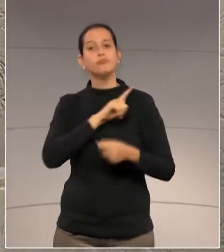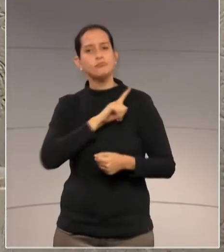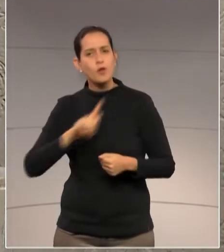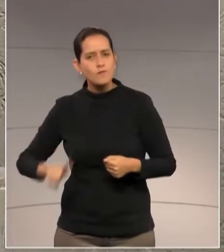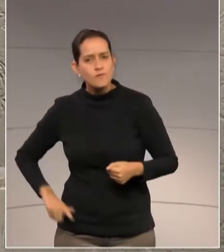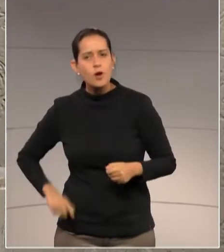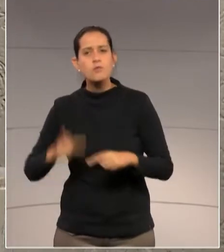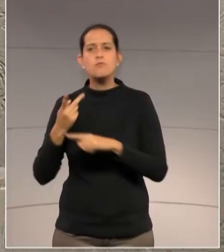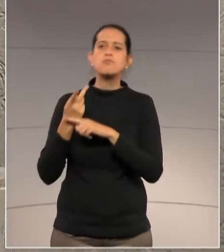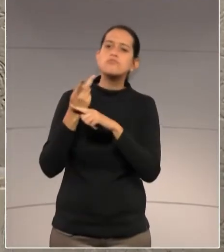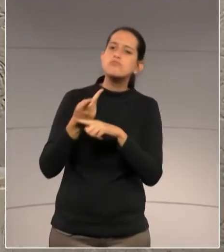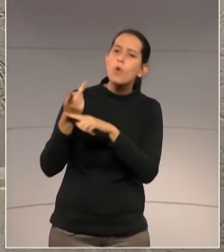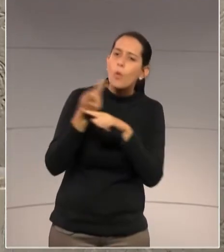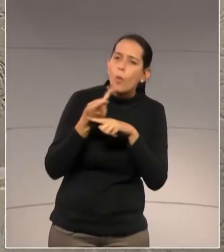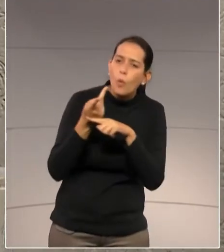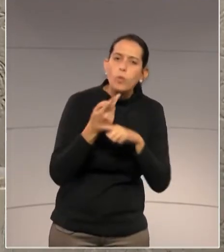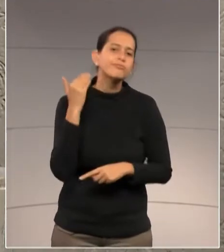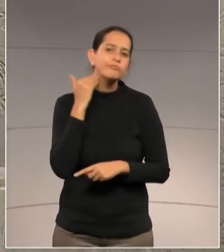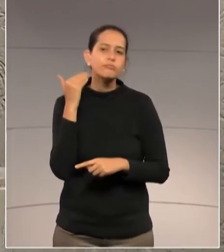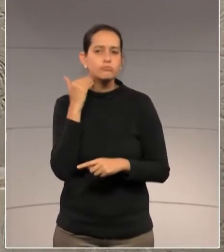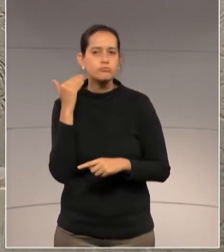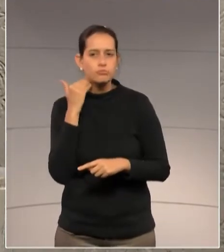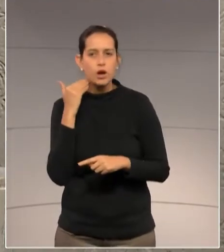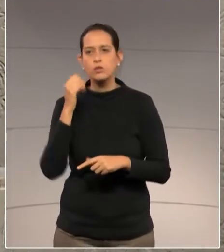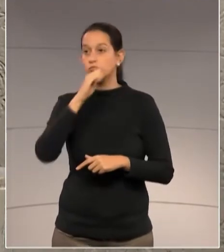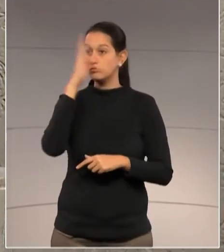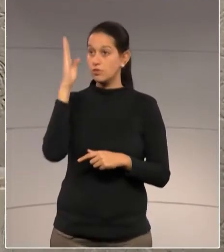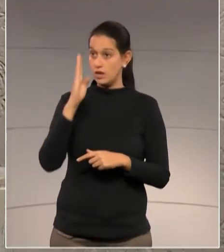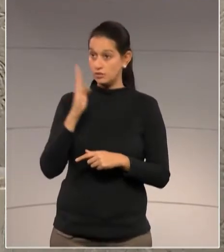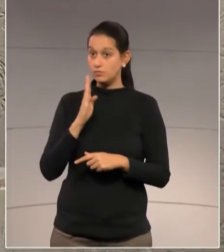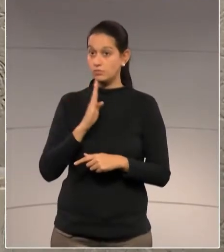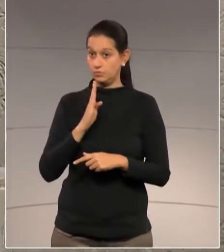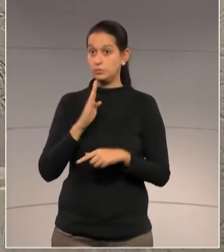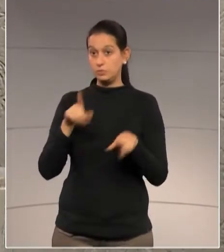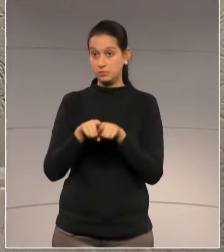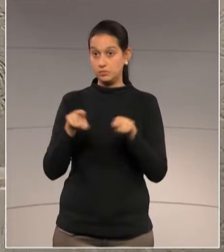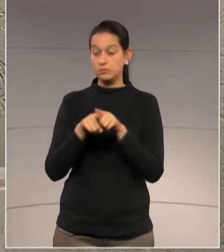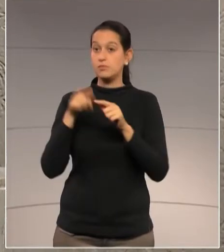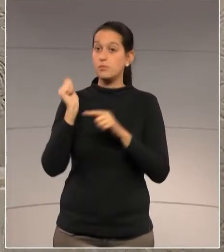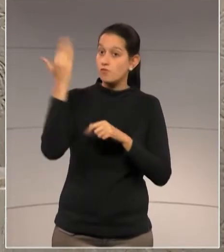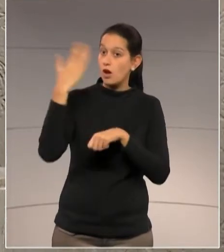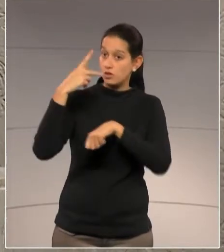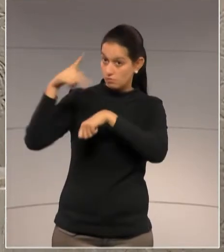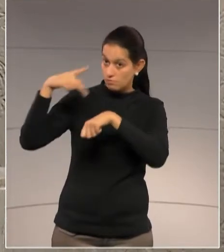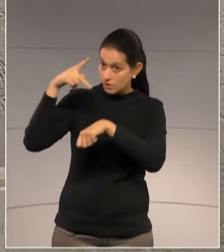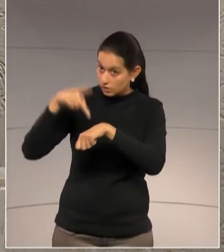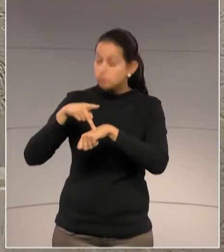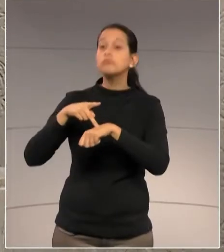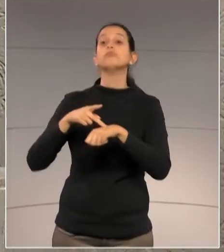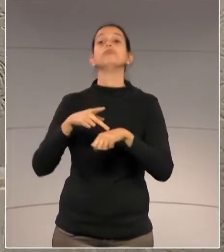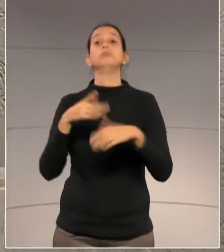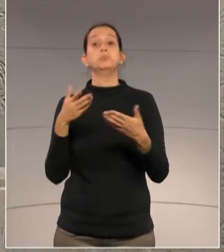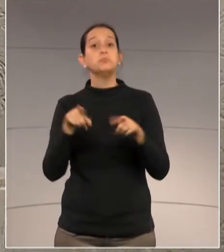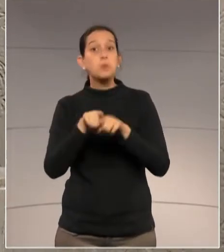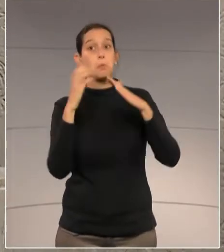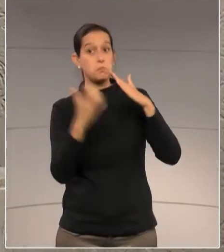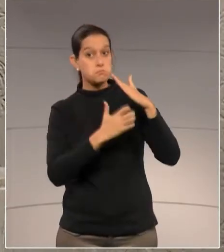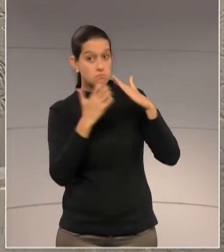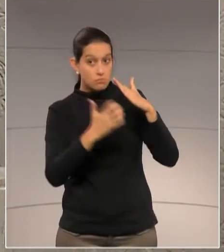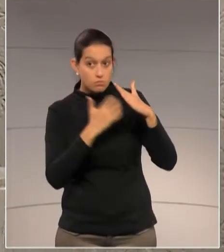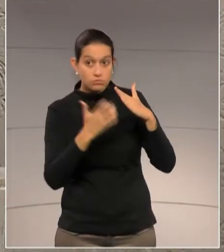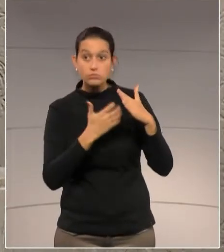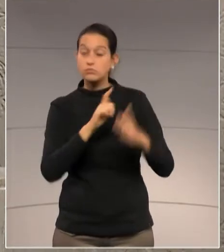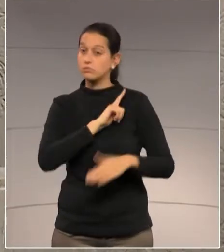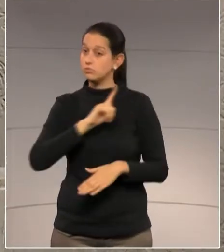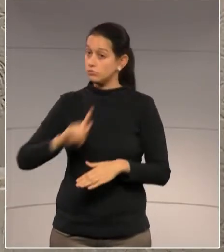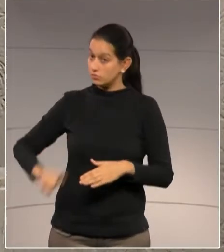bancos nacionais e internacionais, instituições financeiras, públicas e privadas, que possam financiar as grandes